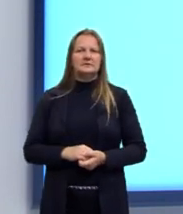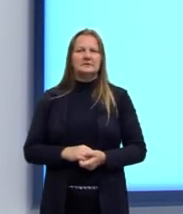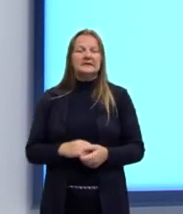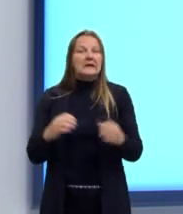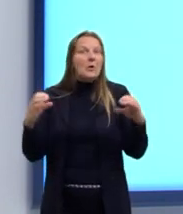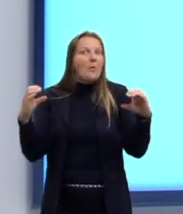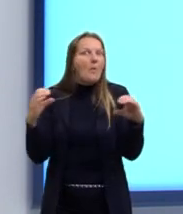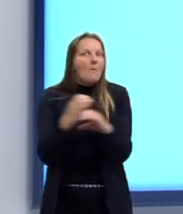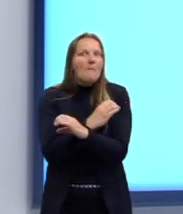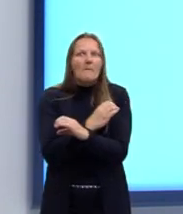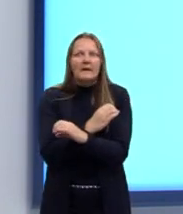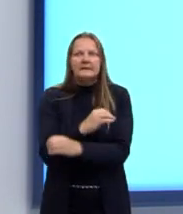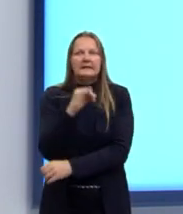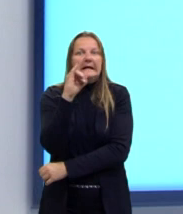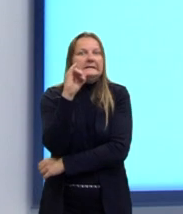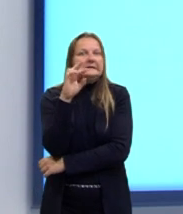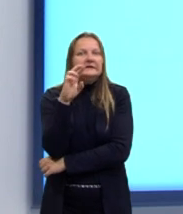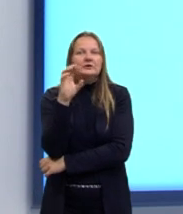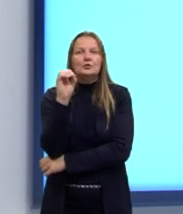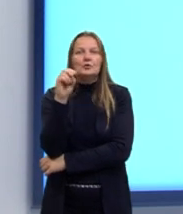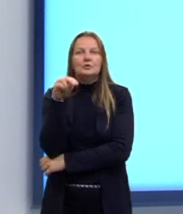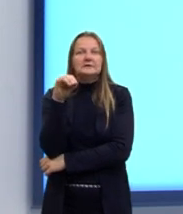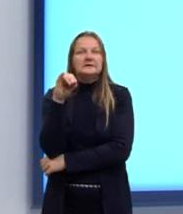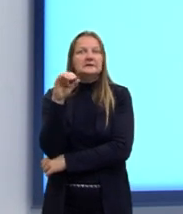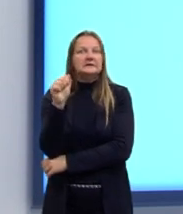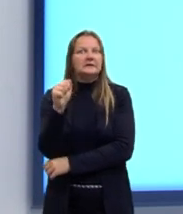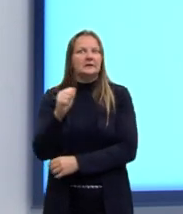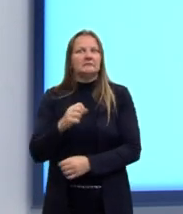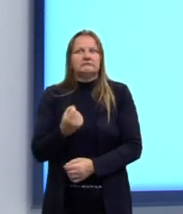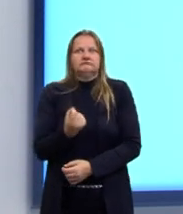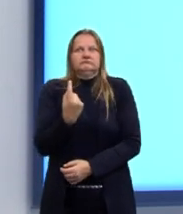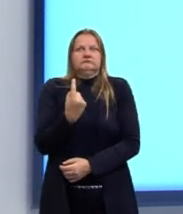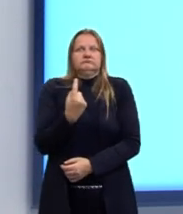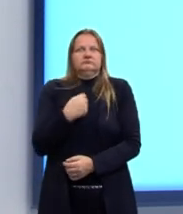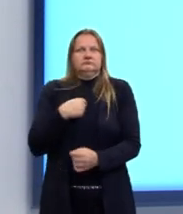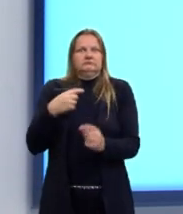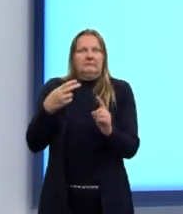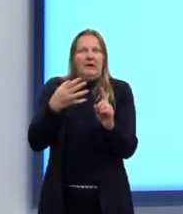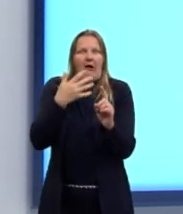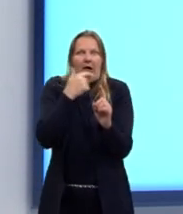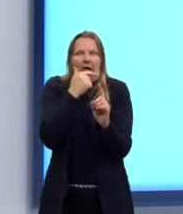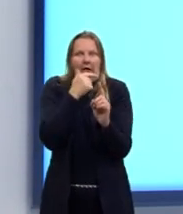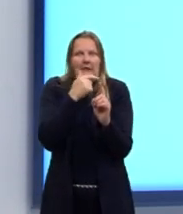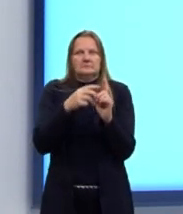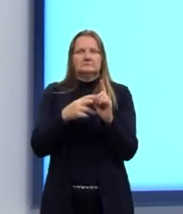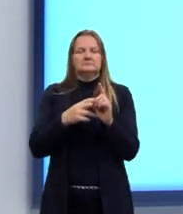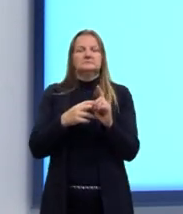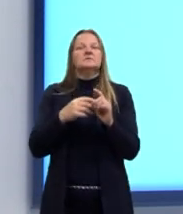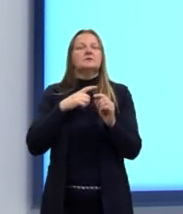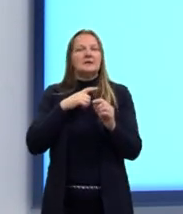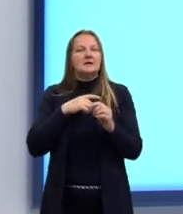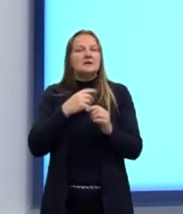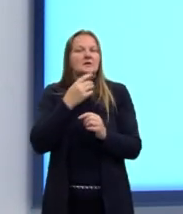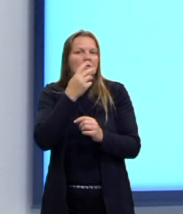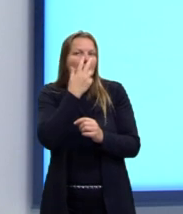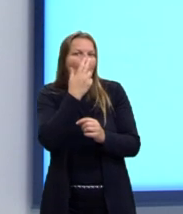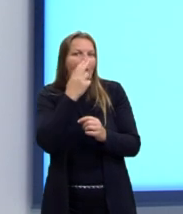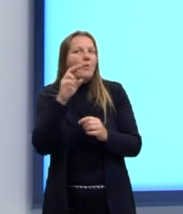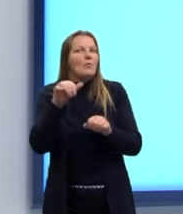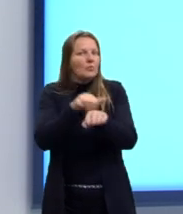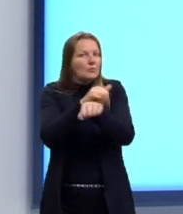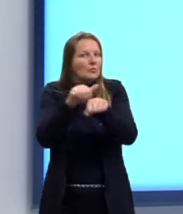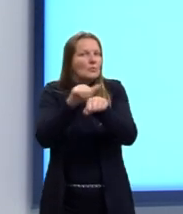totalmente ironizar uma situação. que a ironia é um recurso linguístico e ela